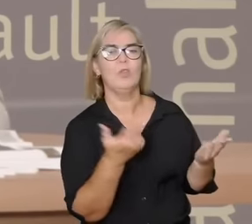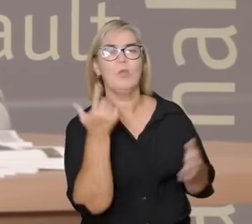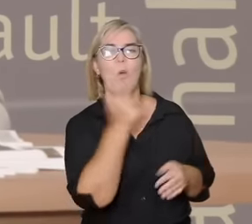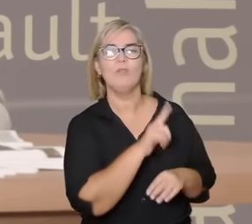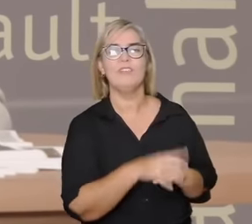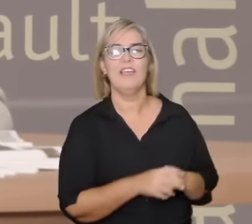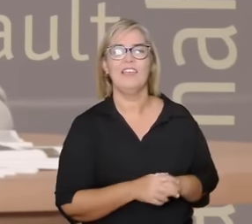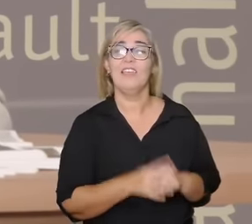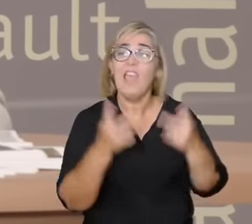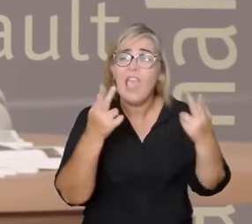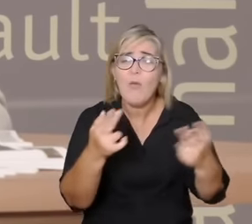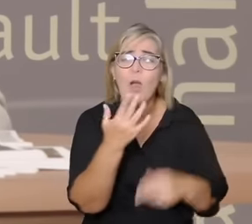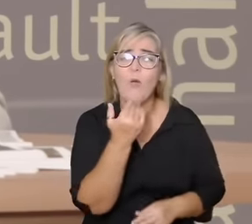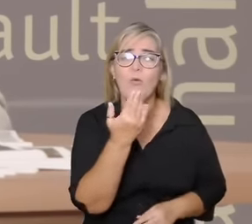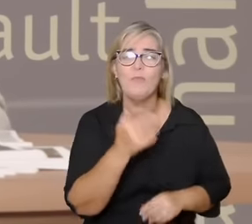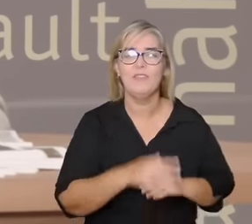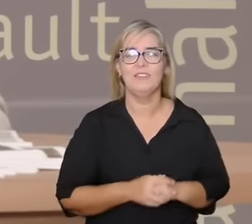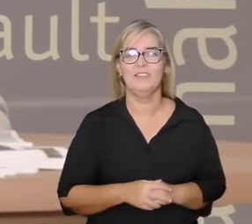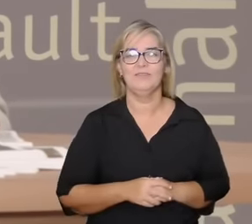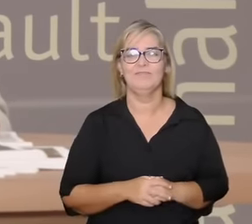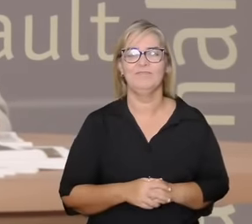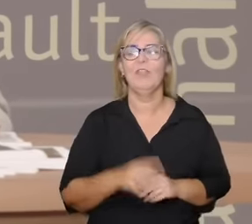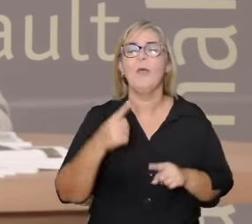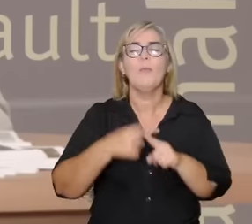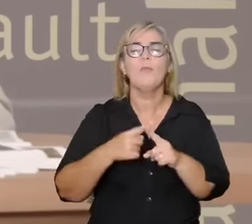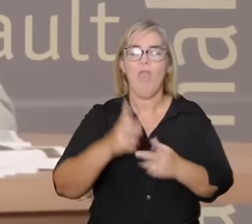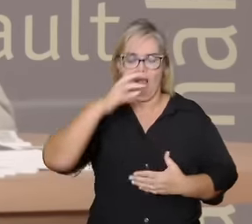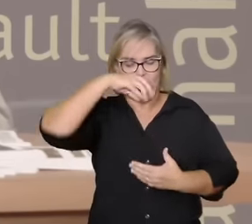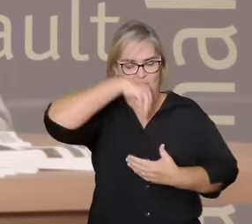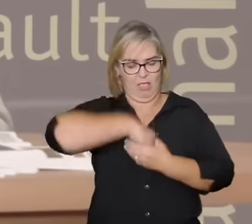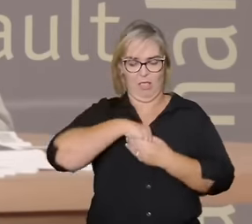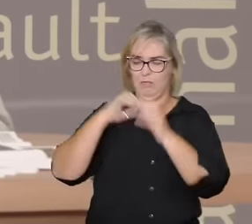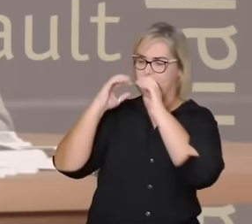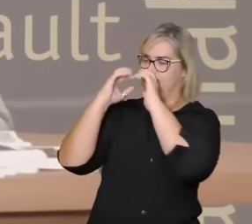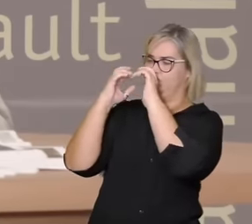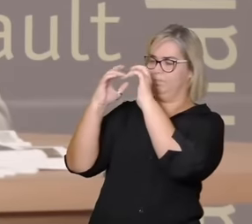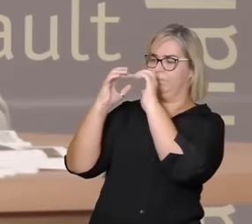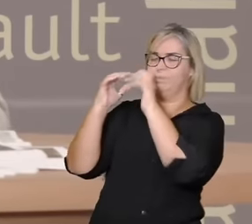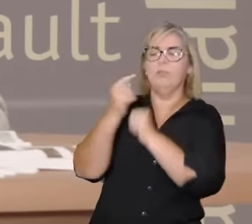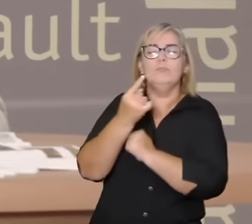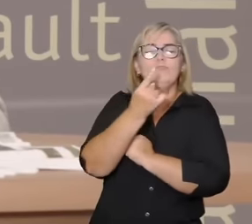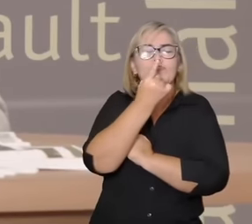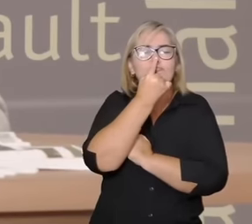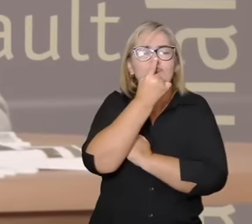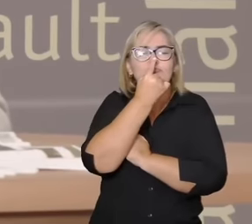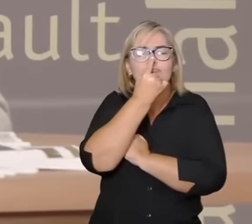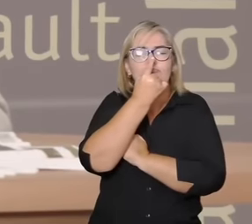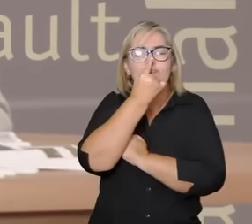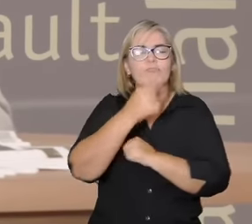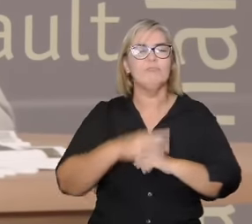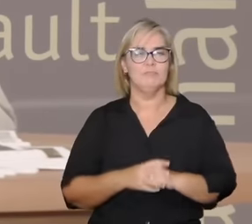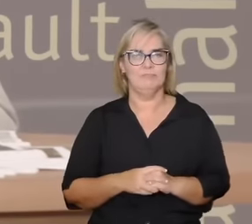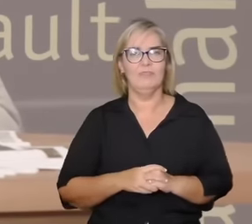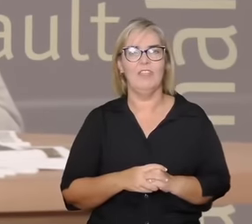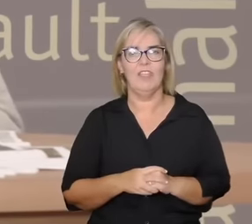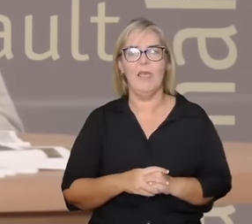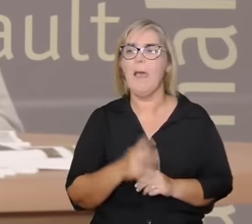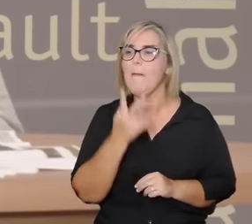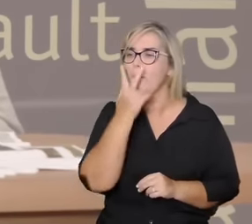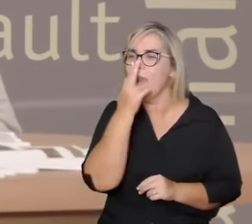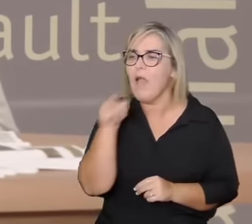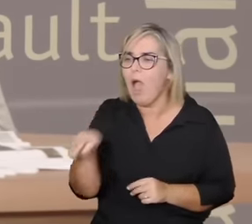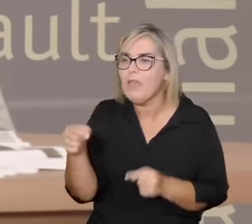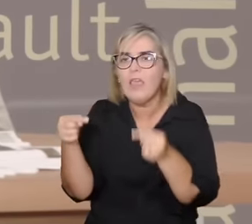alimentos porque a está num circuito afetivo onde alguns afetos eles mantêm outros afetos